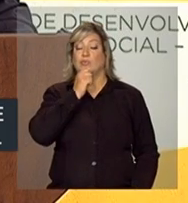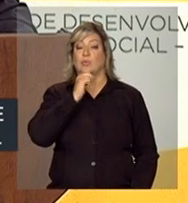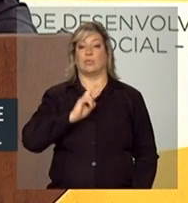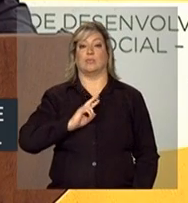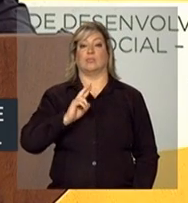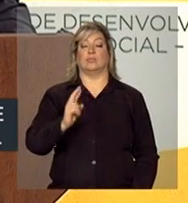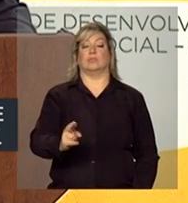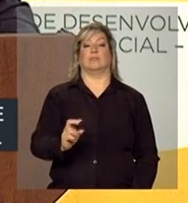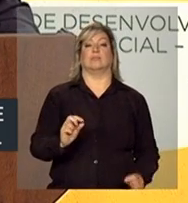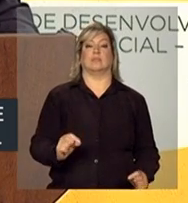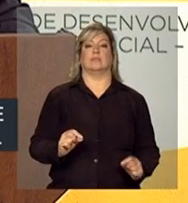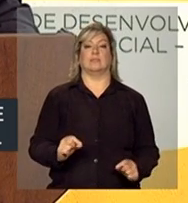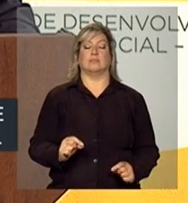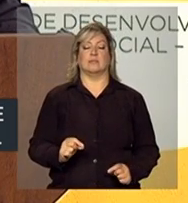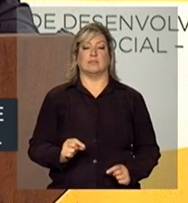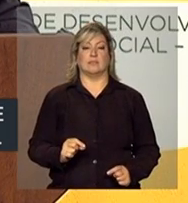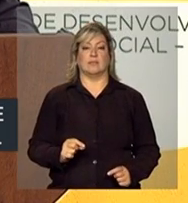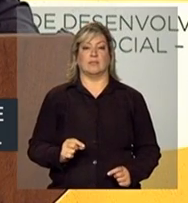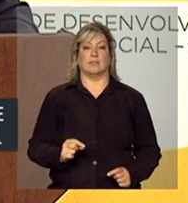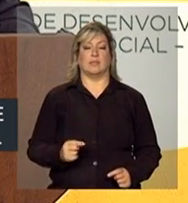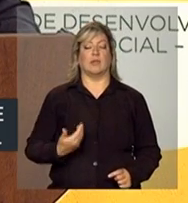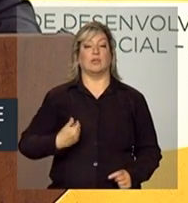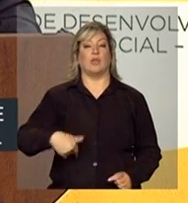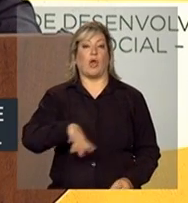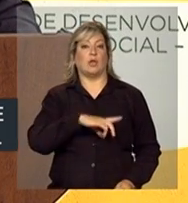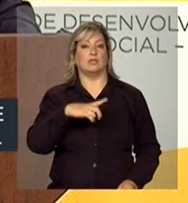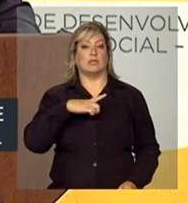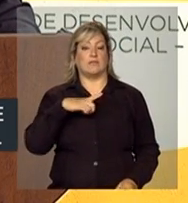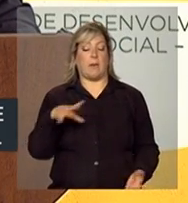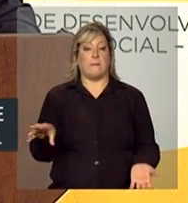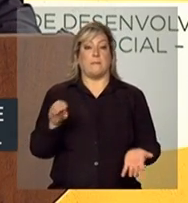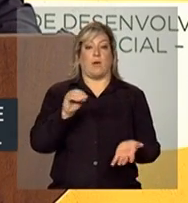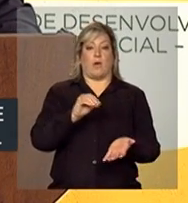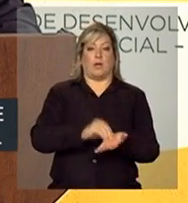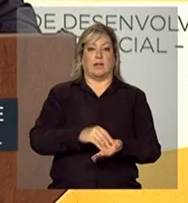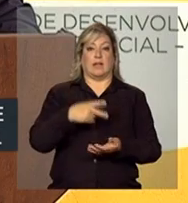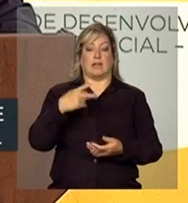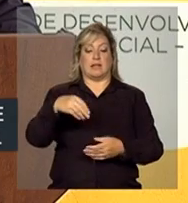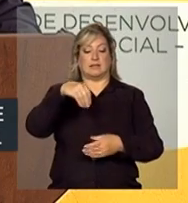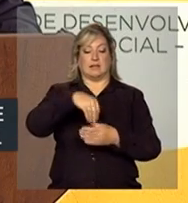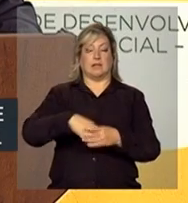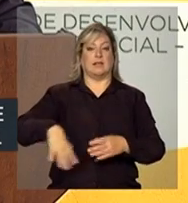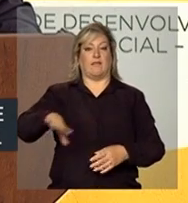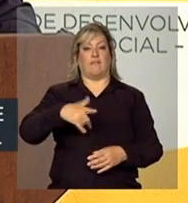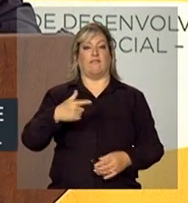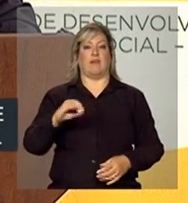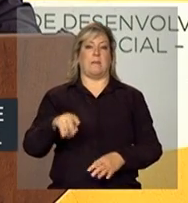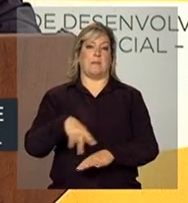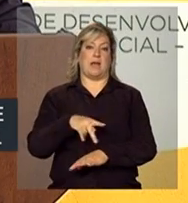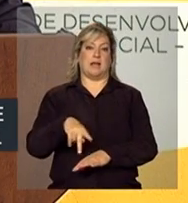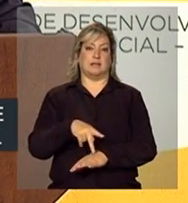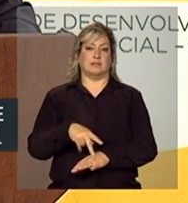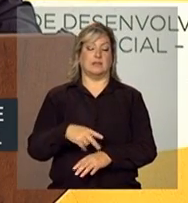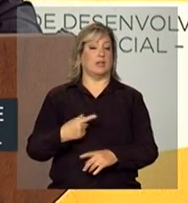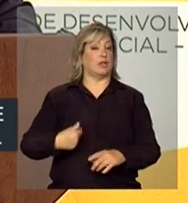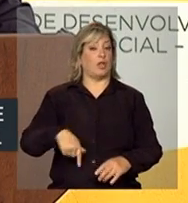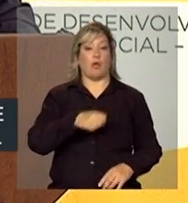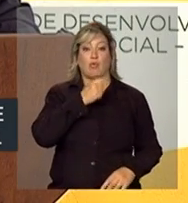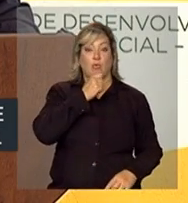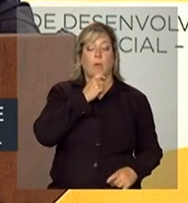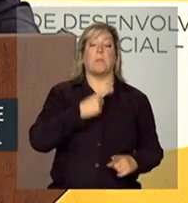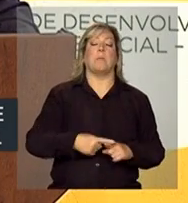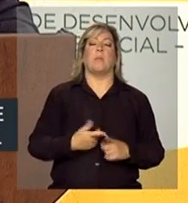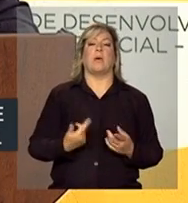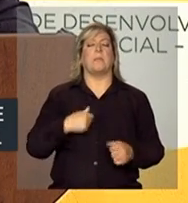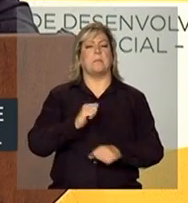que nos tivessem colocado nesses 20 países. E não tivemos, por que nos